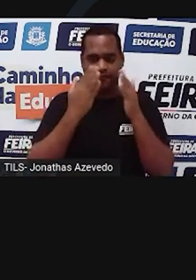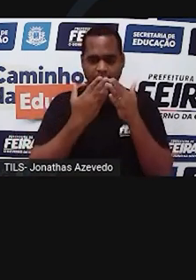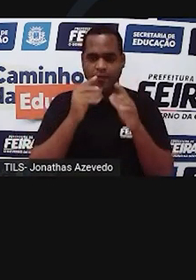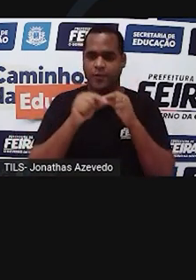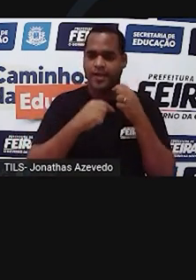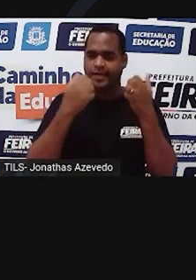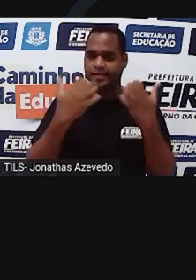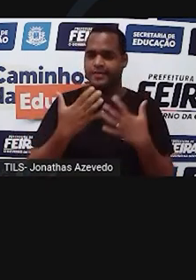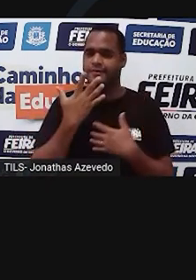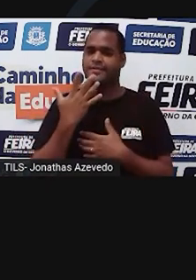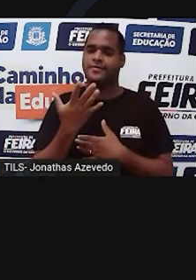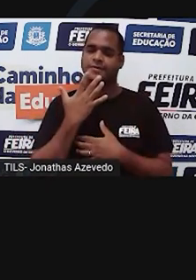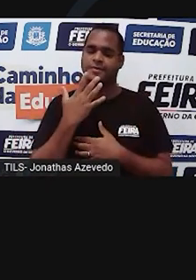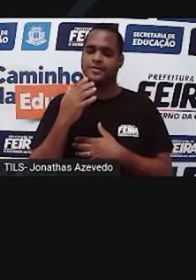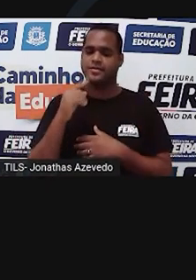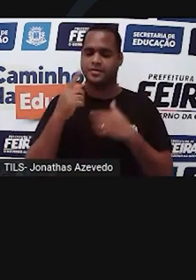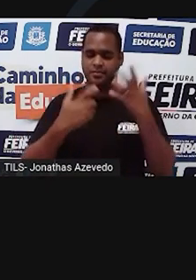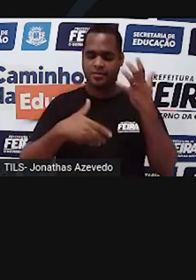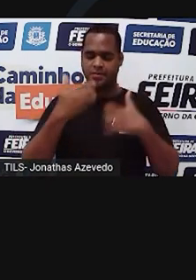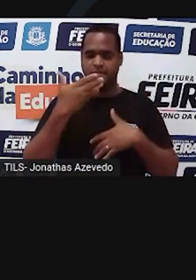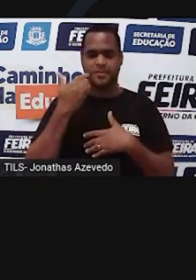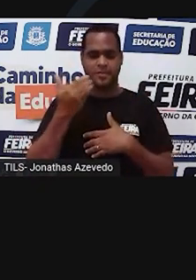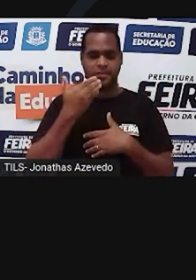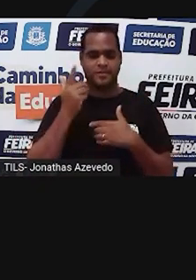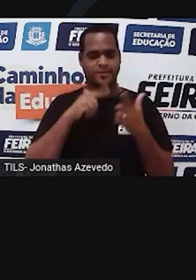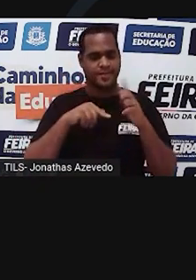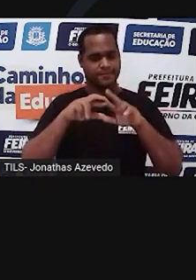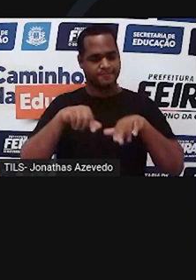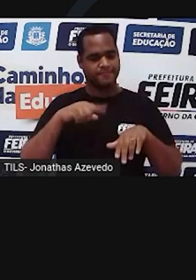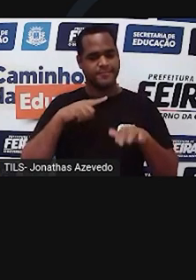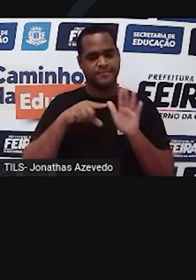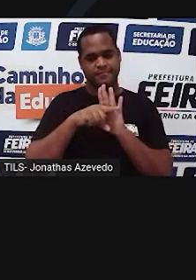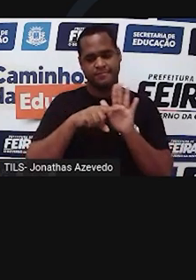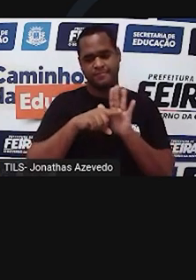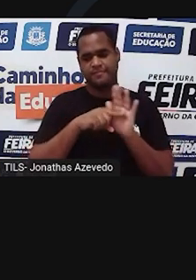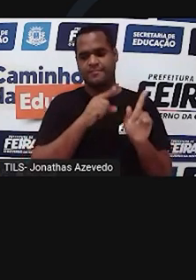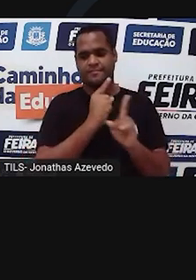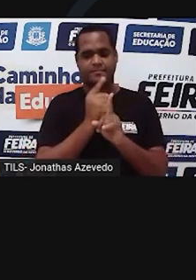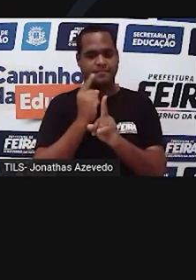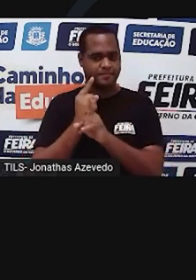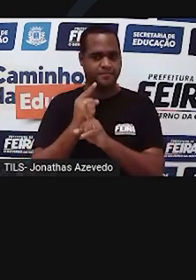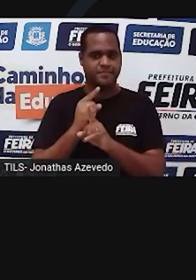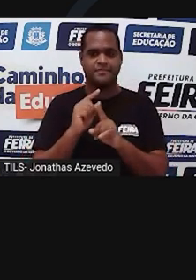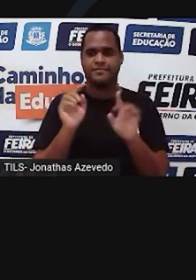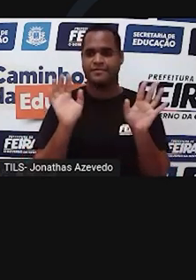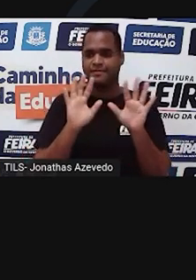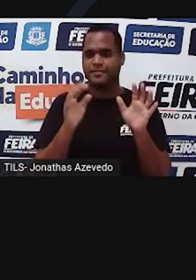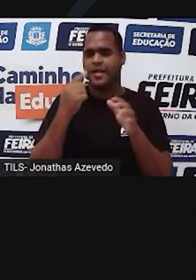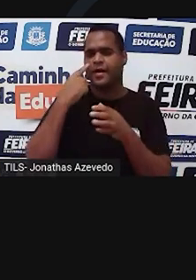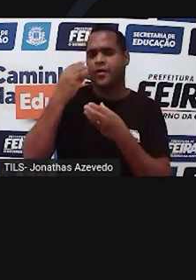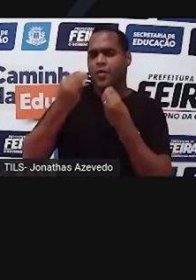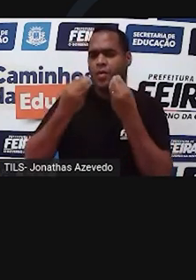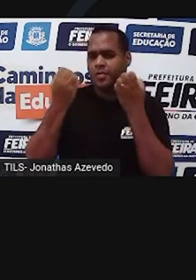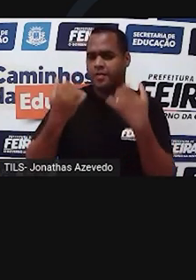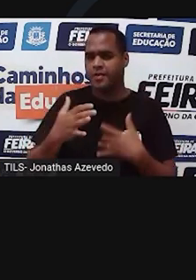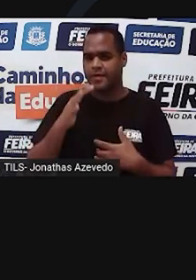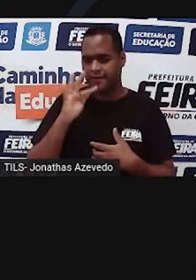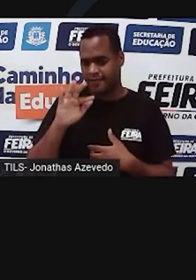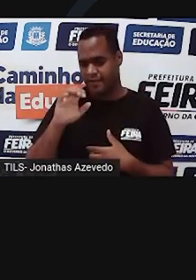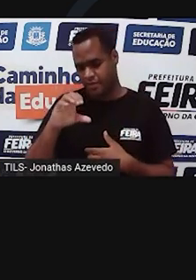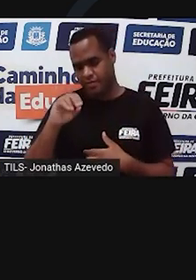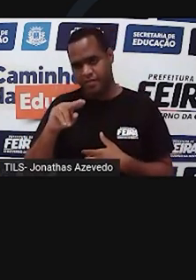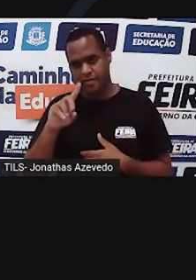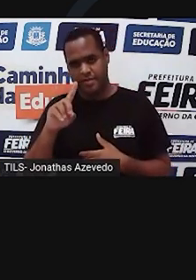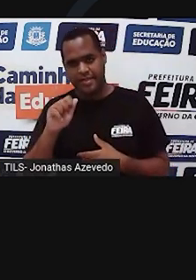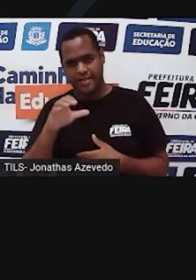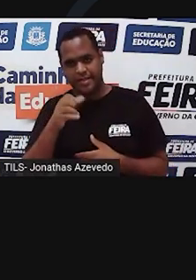das sementes para explicar melhor a pesquisa dele para você. Mendel realizou a fecundação da parte masculina de uma planta que